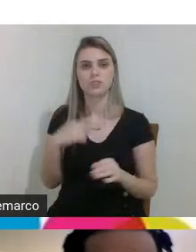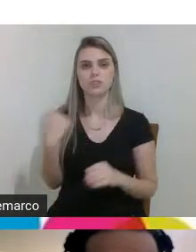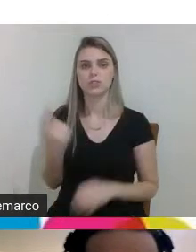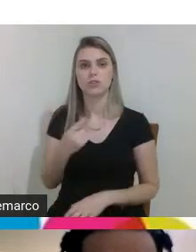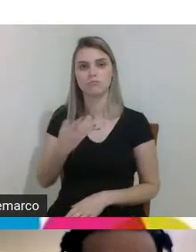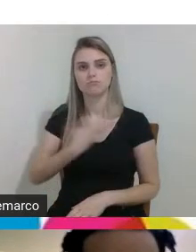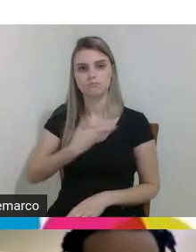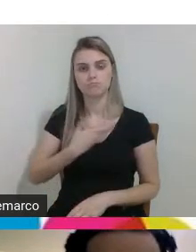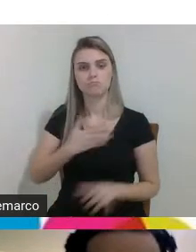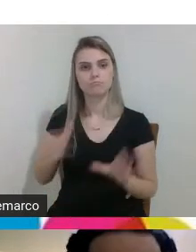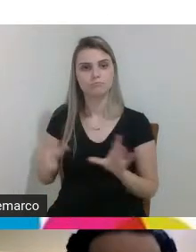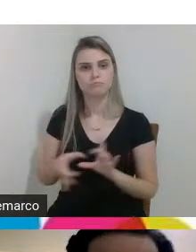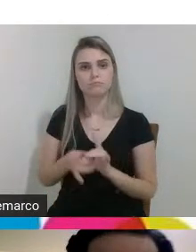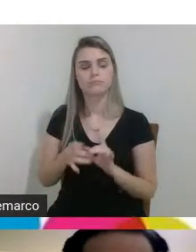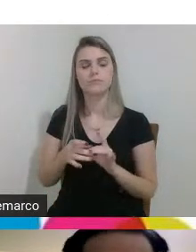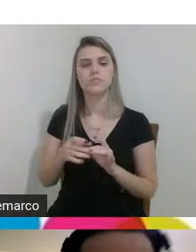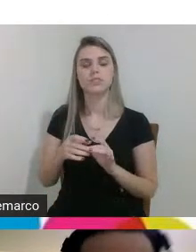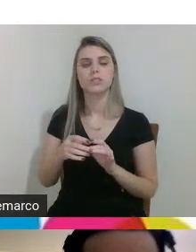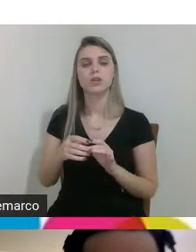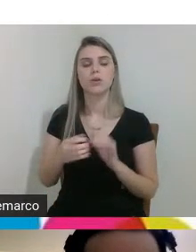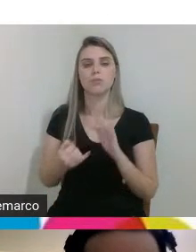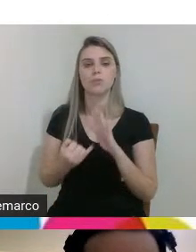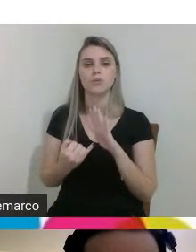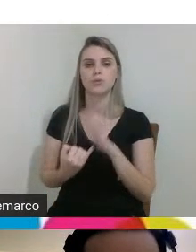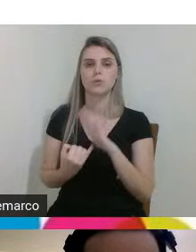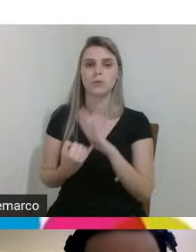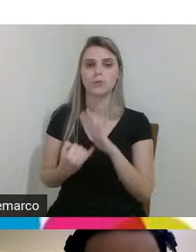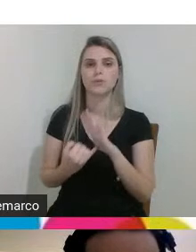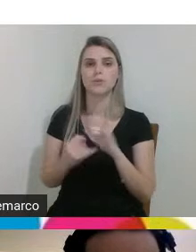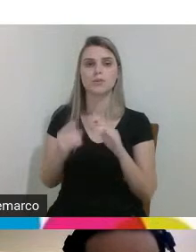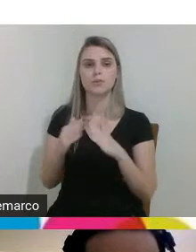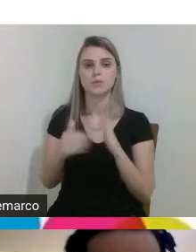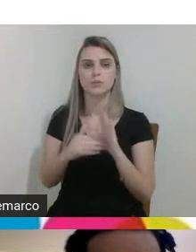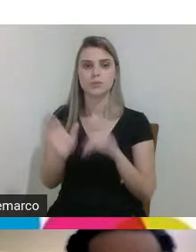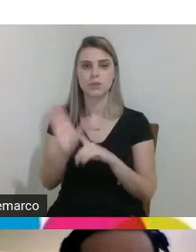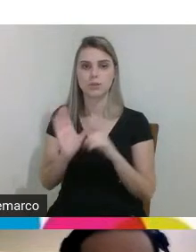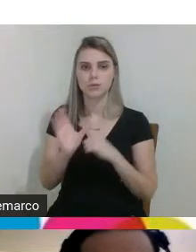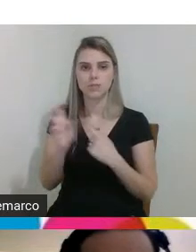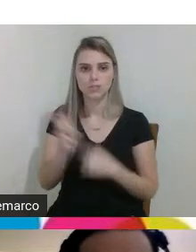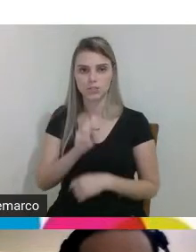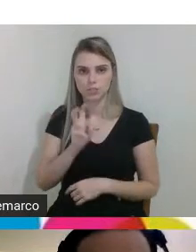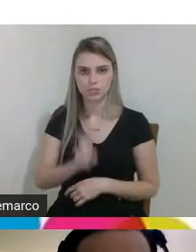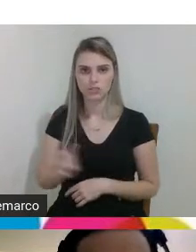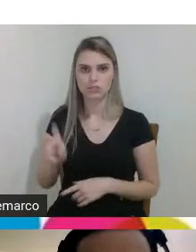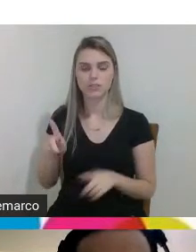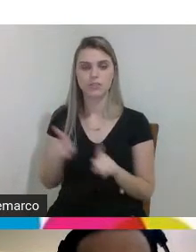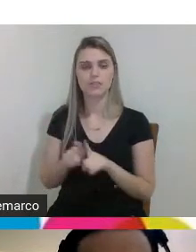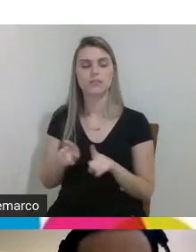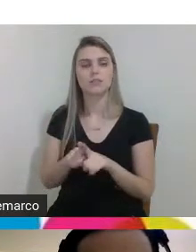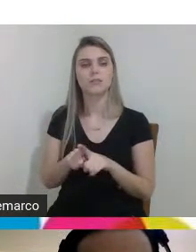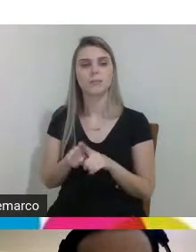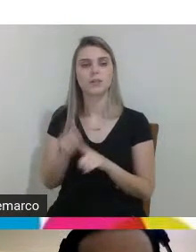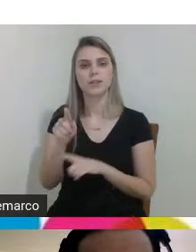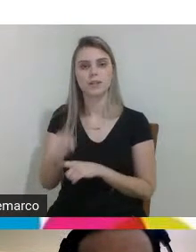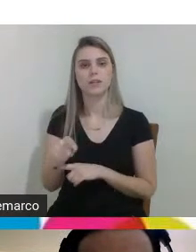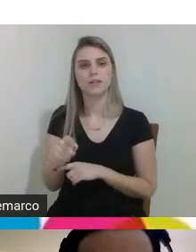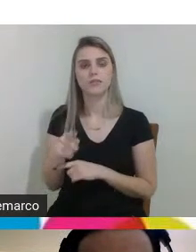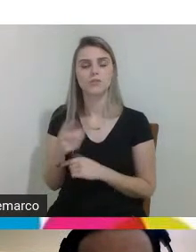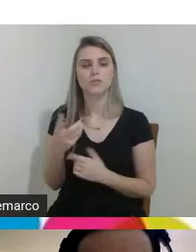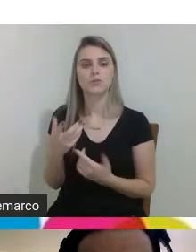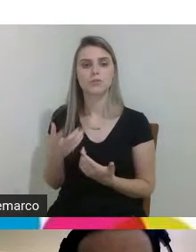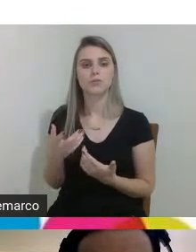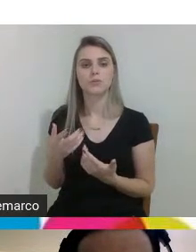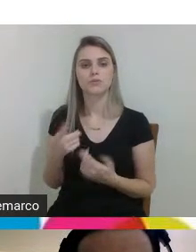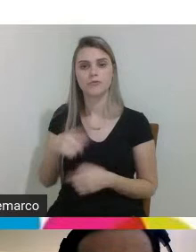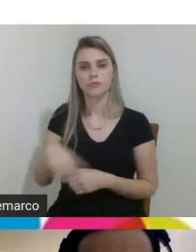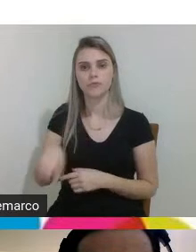enquanto Instituto Federal para com toda a comunidade de Xancherê né e nesse nesse sentido aí vocês